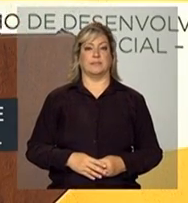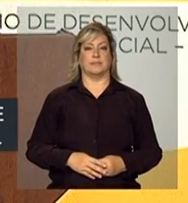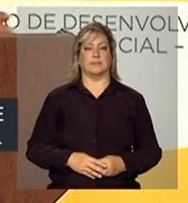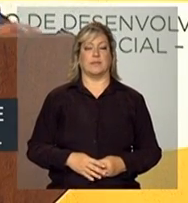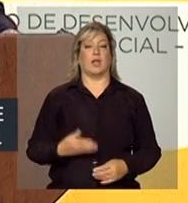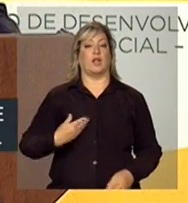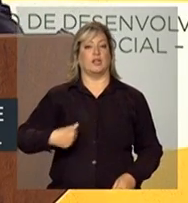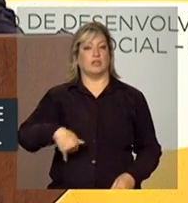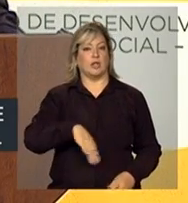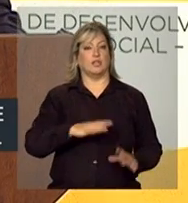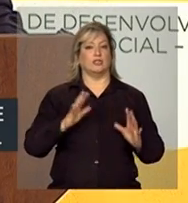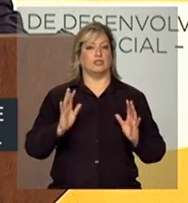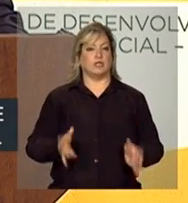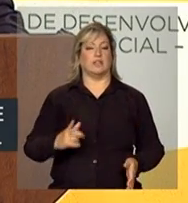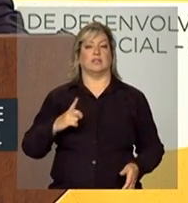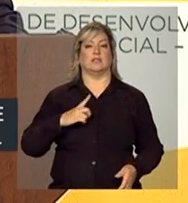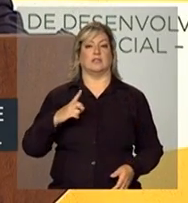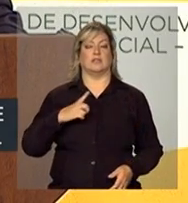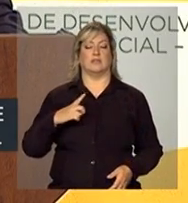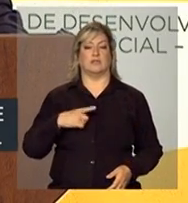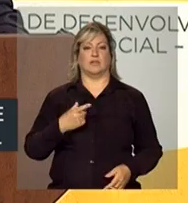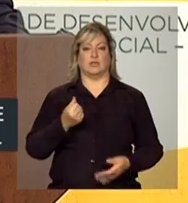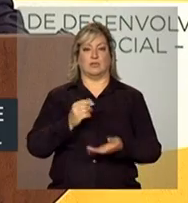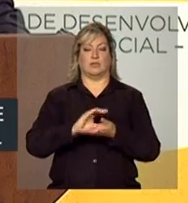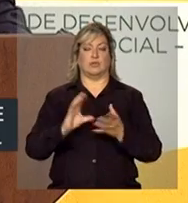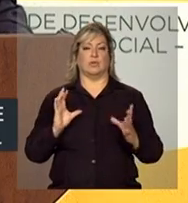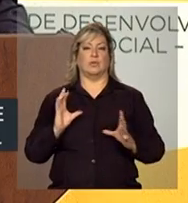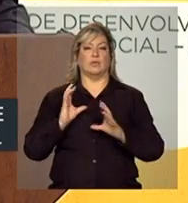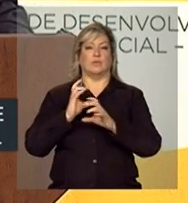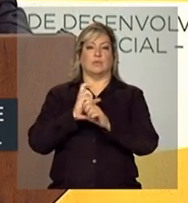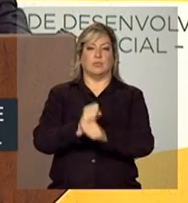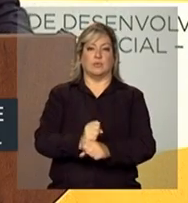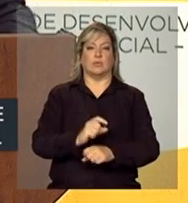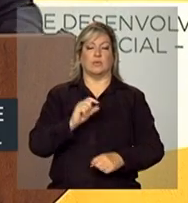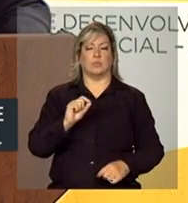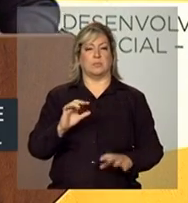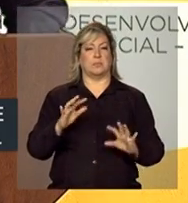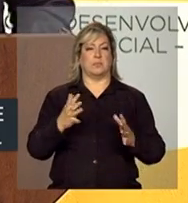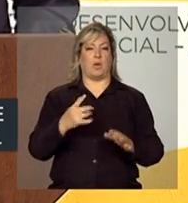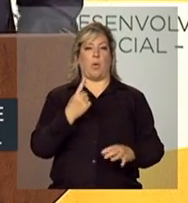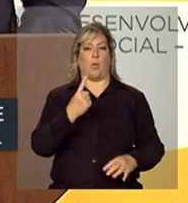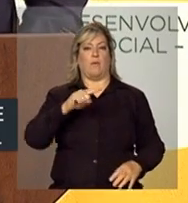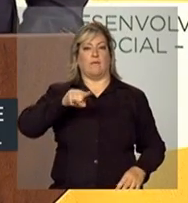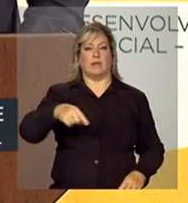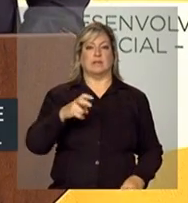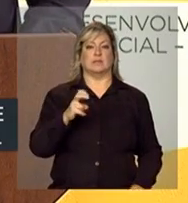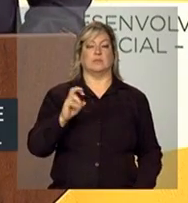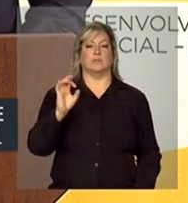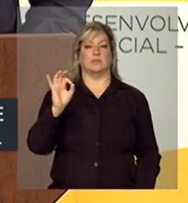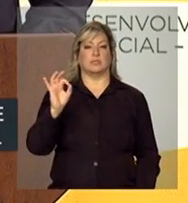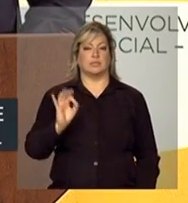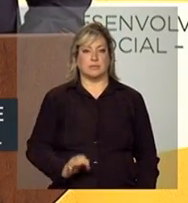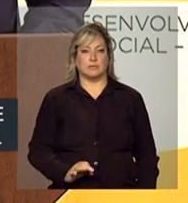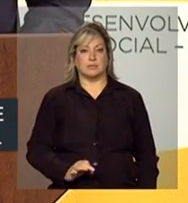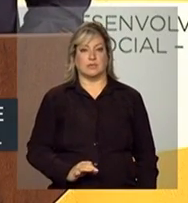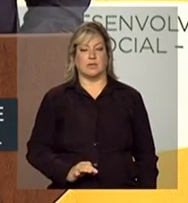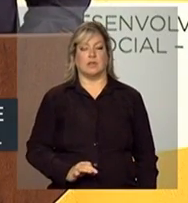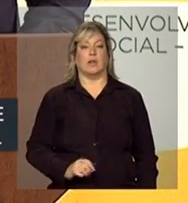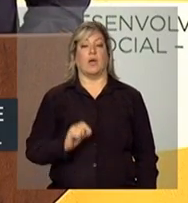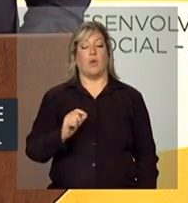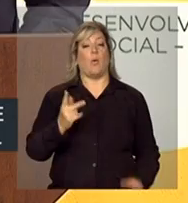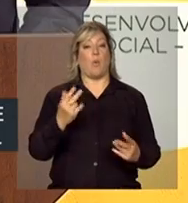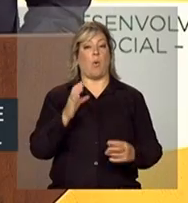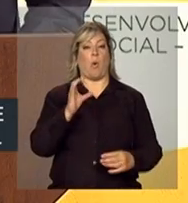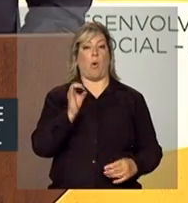nós tivemos, ao longo, um investimento, uma transformação, um investimento de em torno de 1,5%, que é o que a Coreia